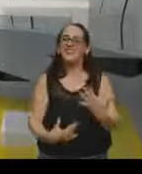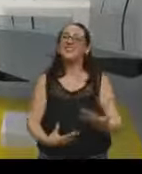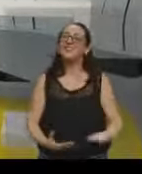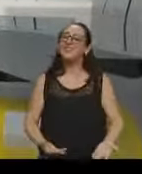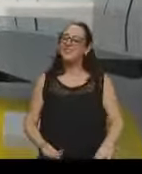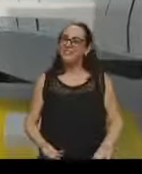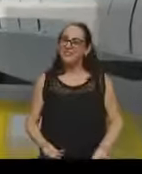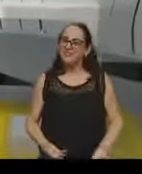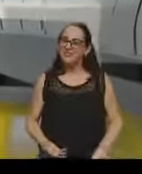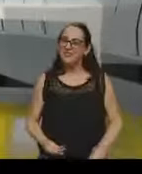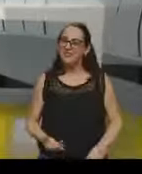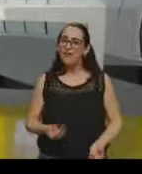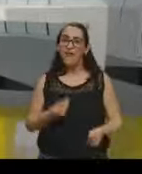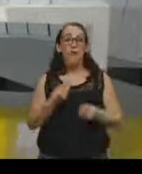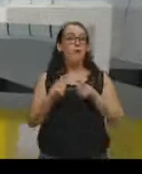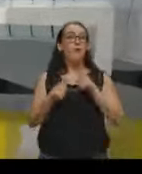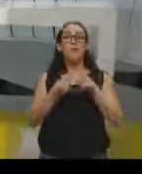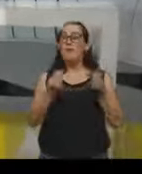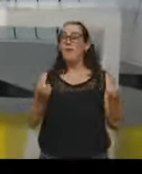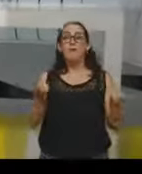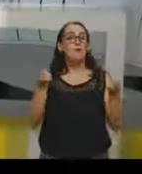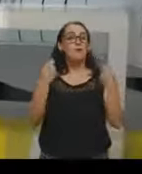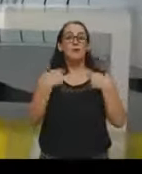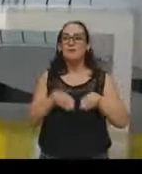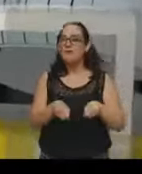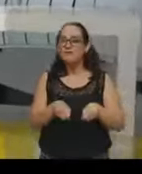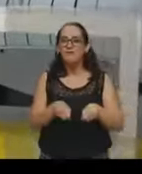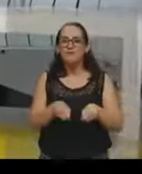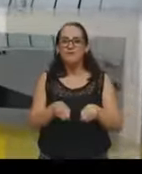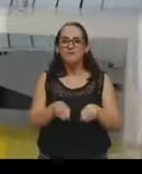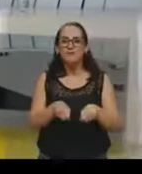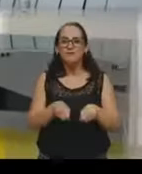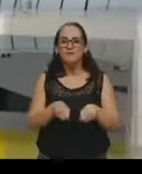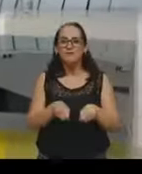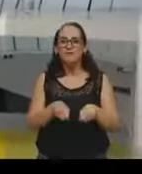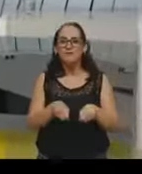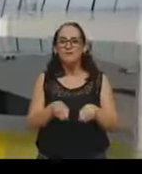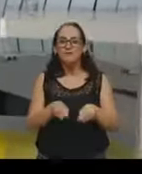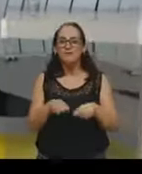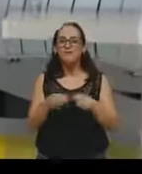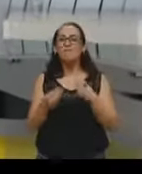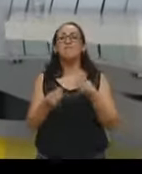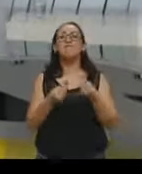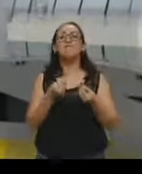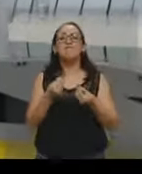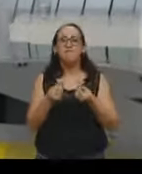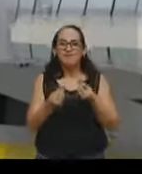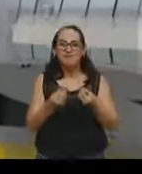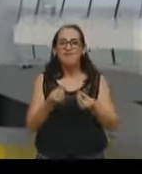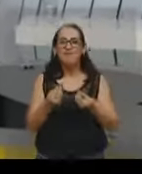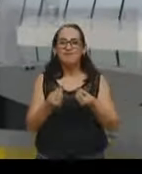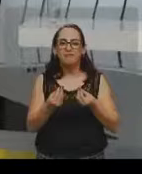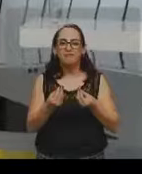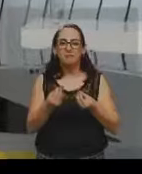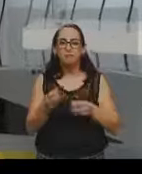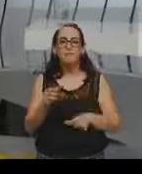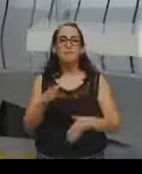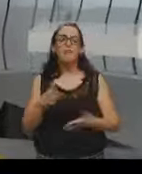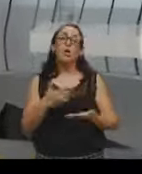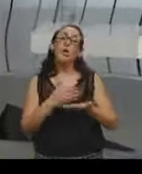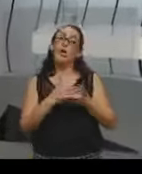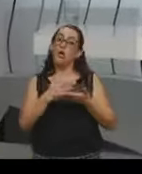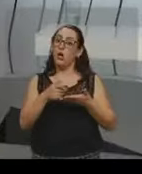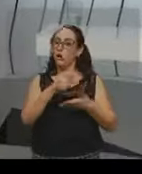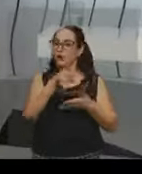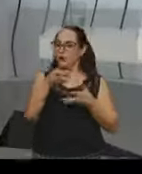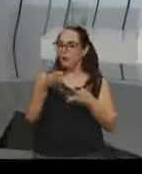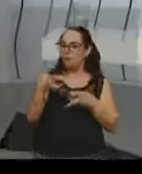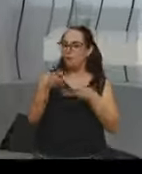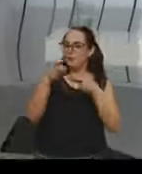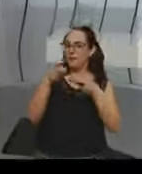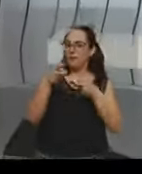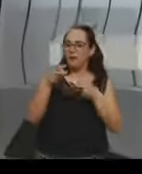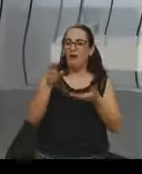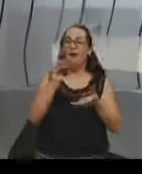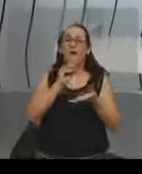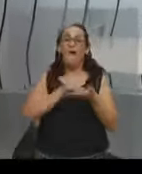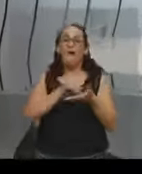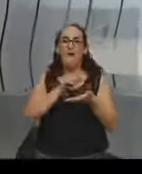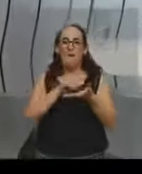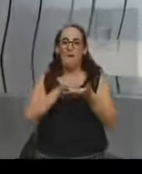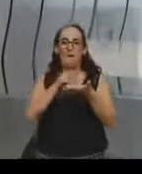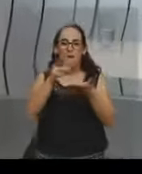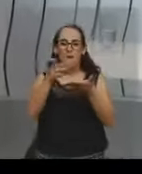Como isso era possível? Eu fiquei um tempo pensando. Como vocês viram lá na outra aula, eu coloquei uma imagem para vocês